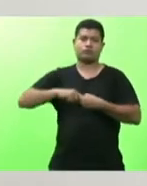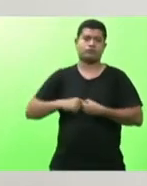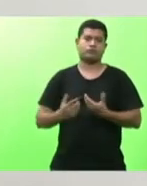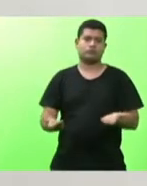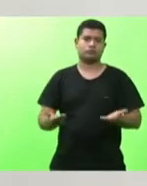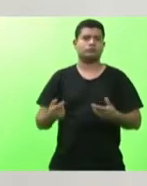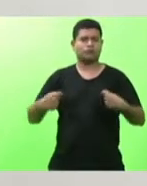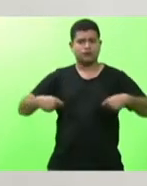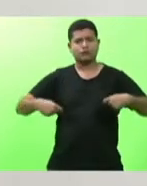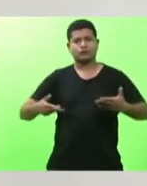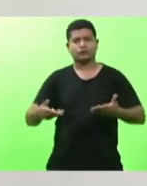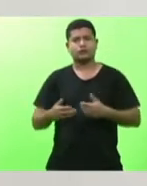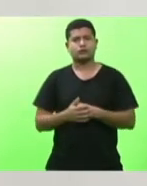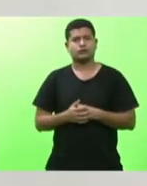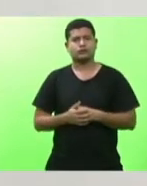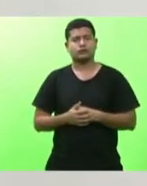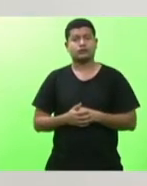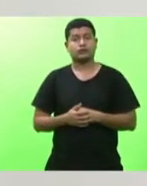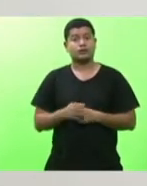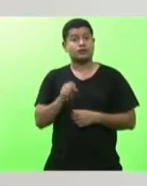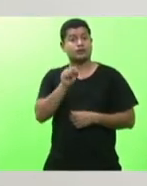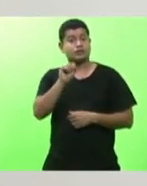se nós não tivéssemos